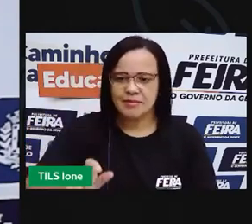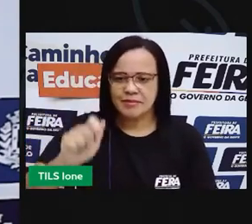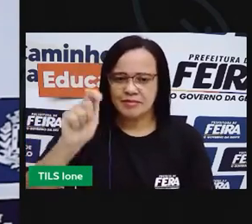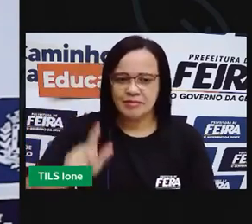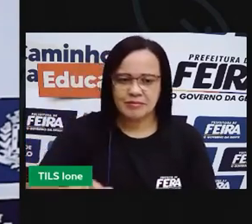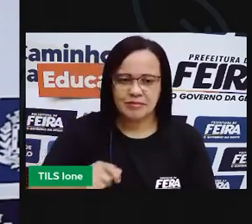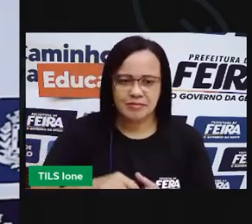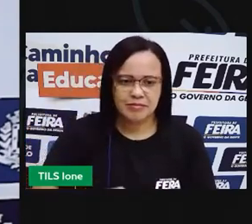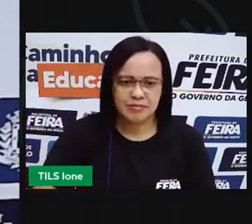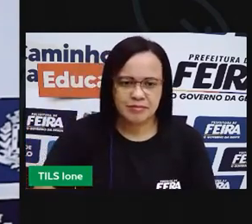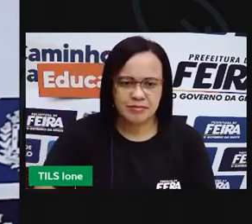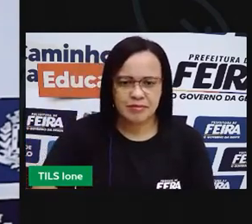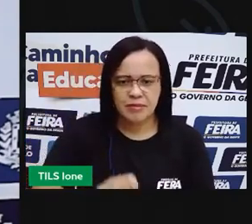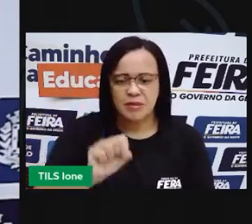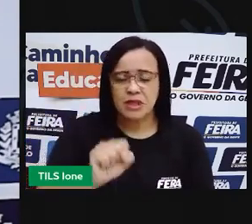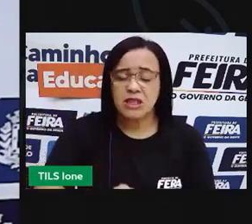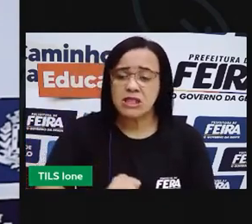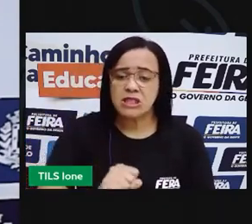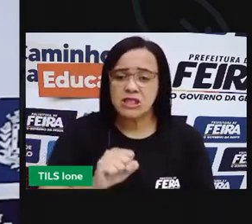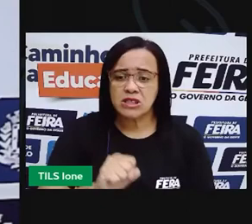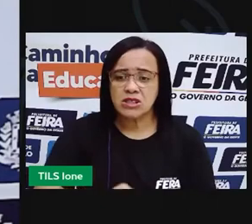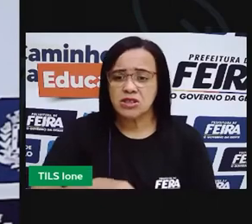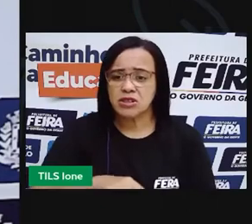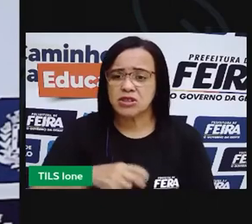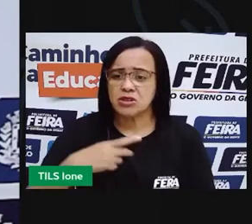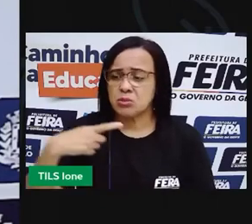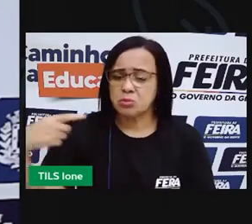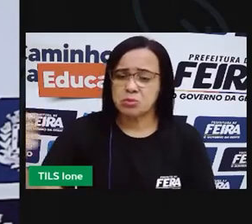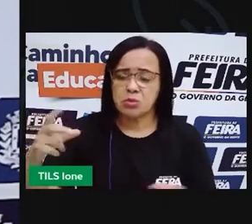E se a manta se pôr com leite,